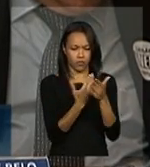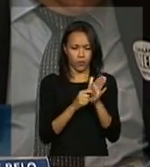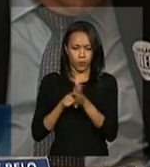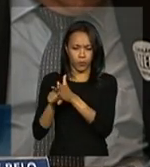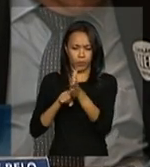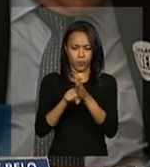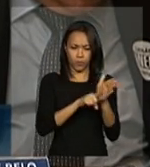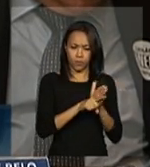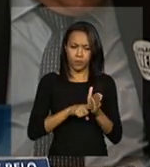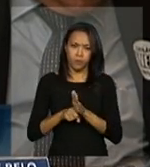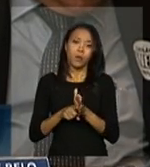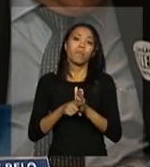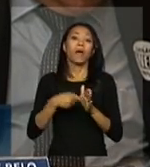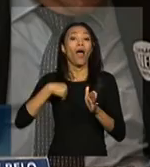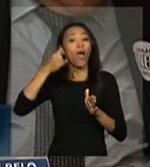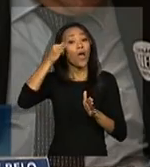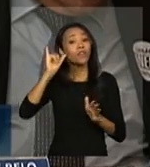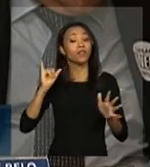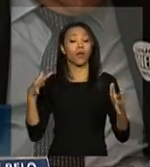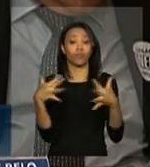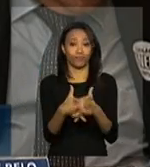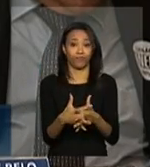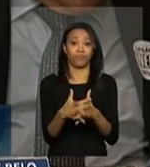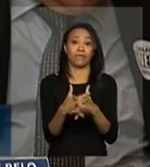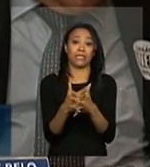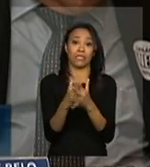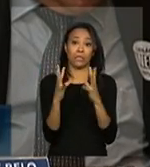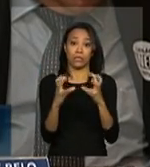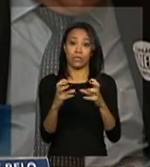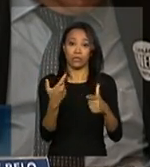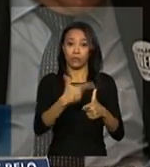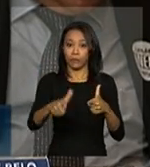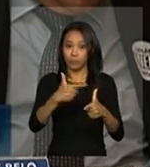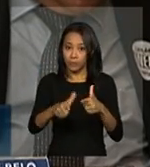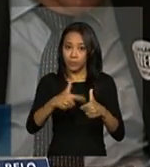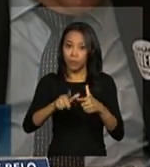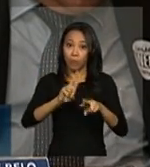menor impacto e menores conflitos. Mas, como disse o presidente,